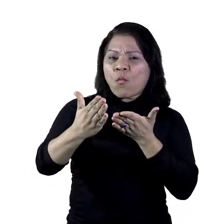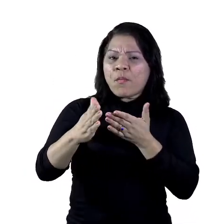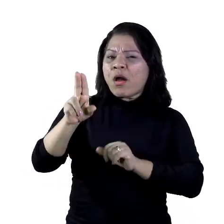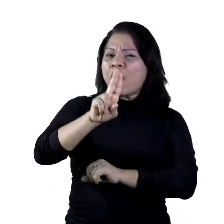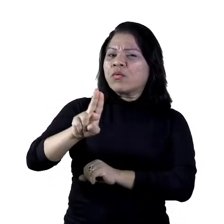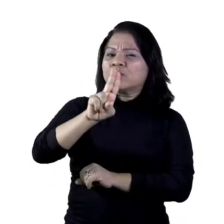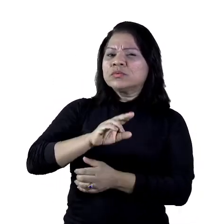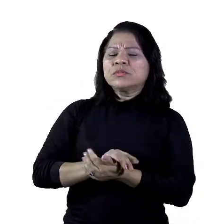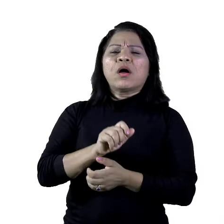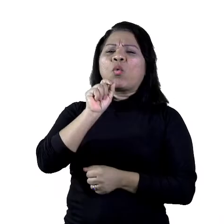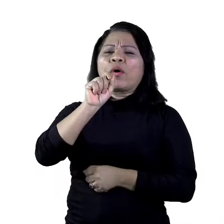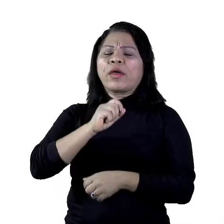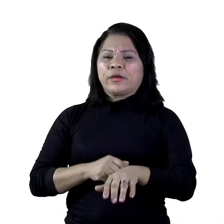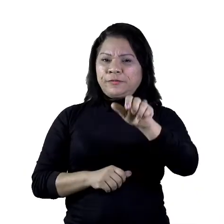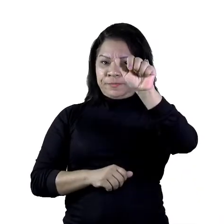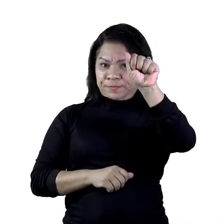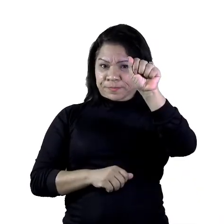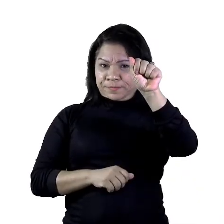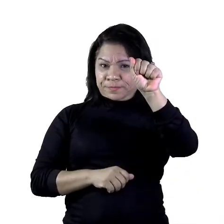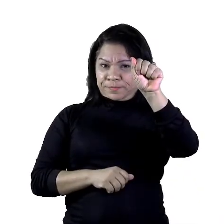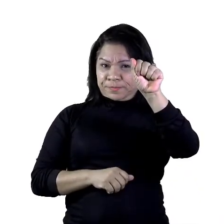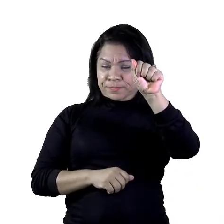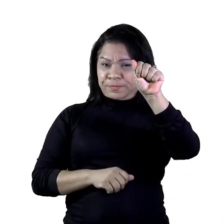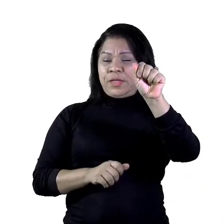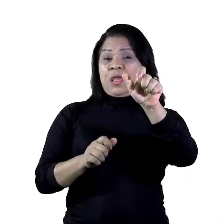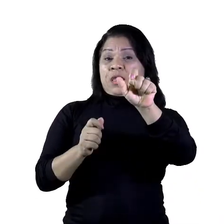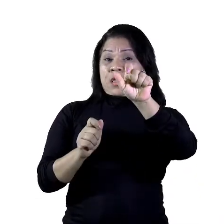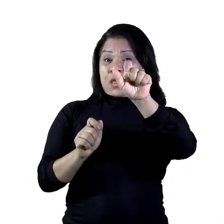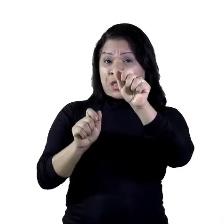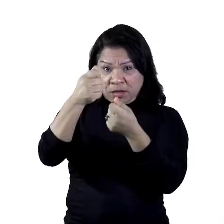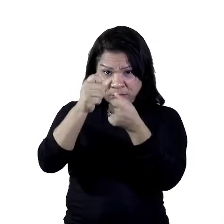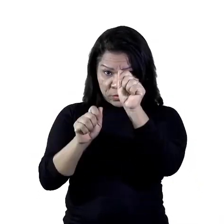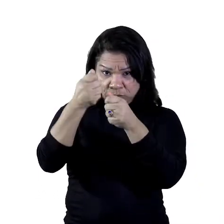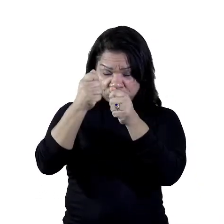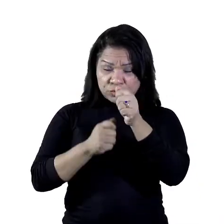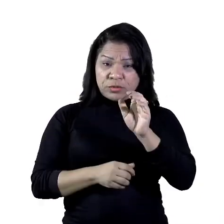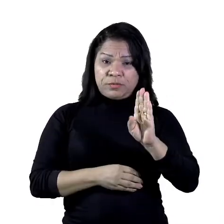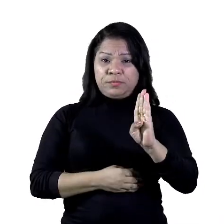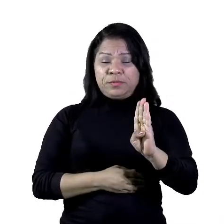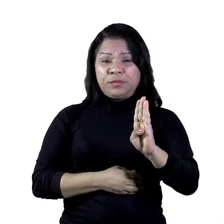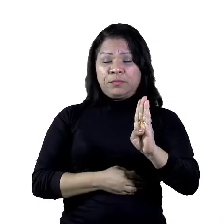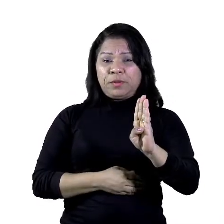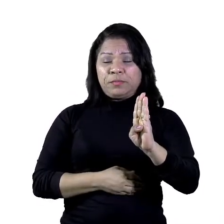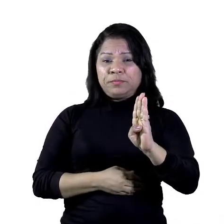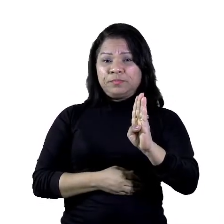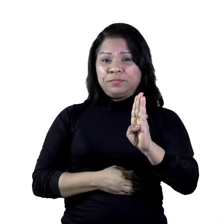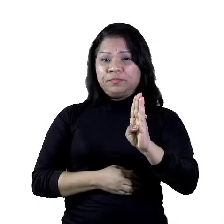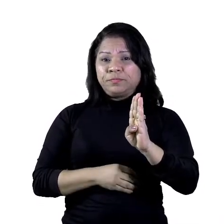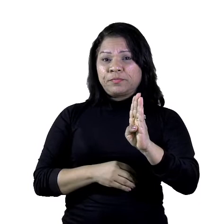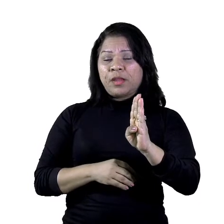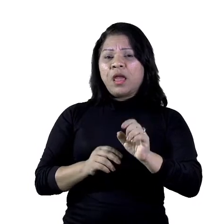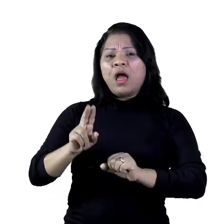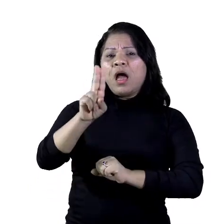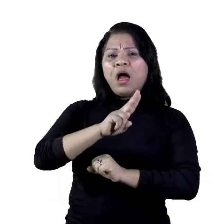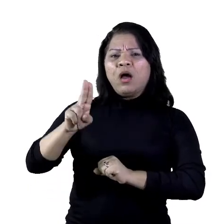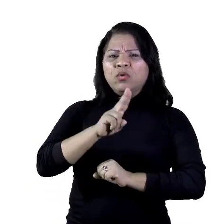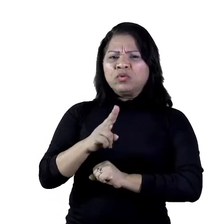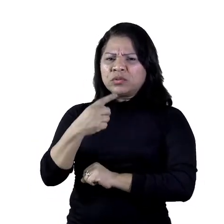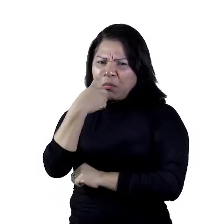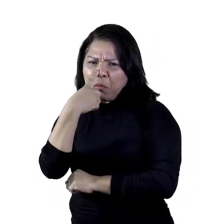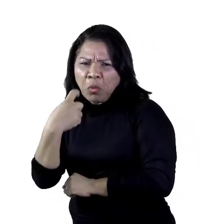as indústrias, as próprias indústrias? Letra B, passaram a usar mais o lixo?